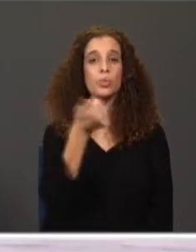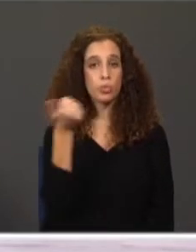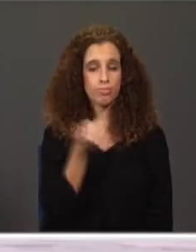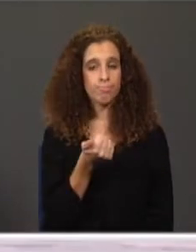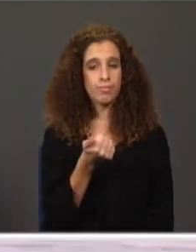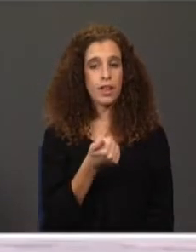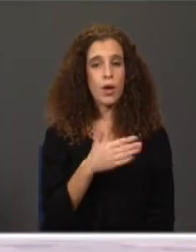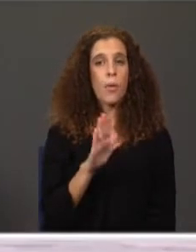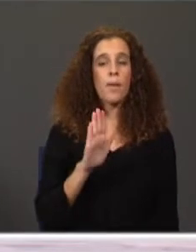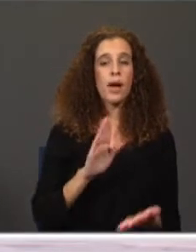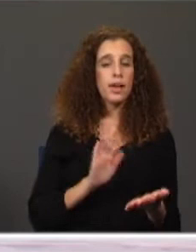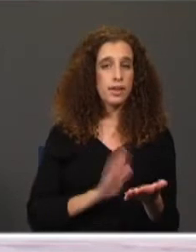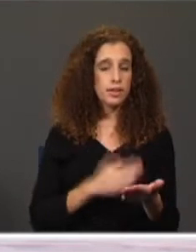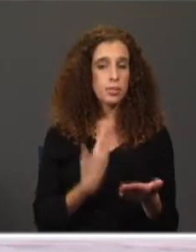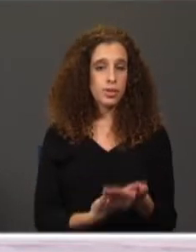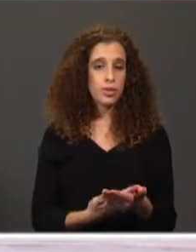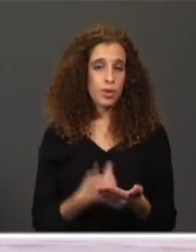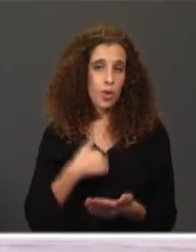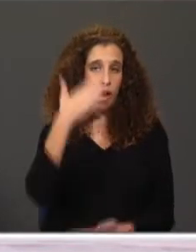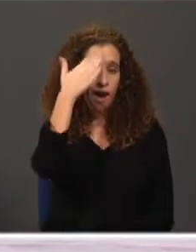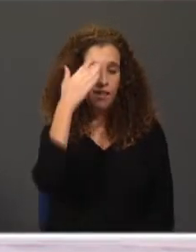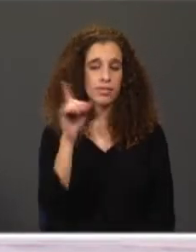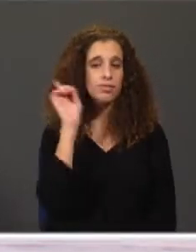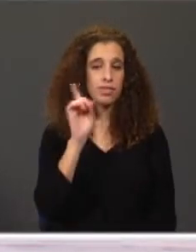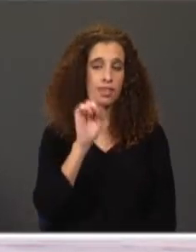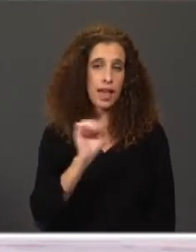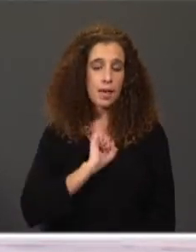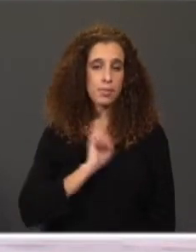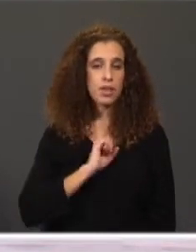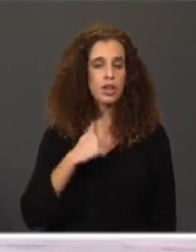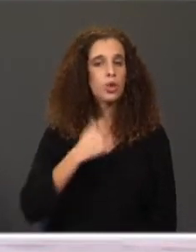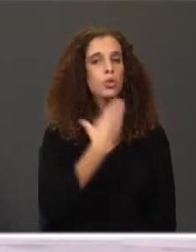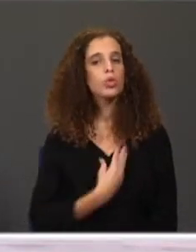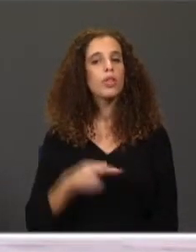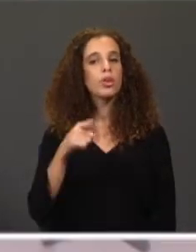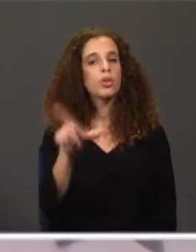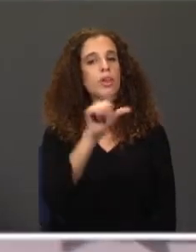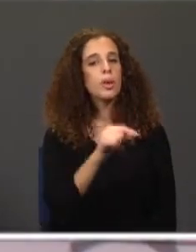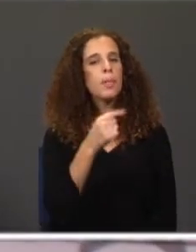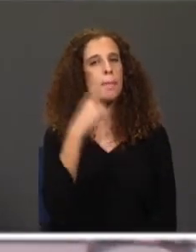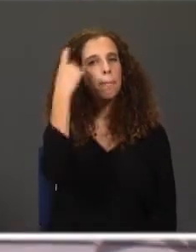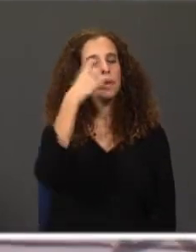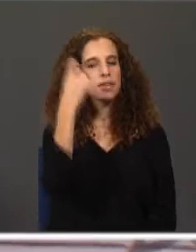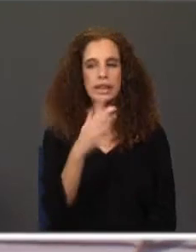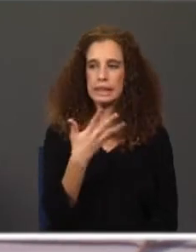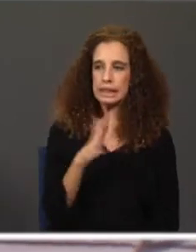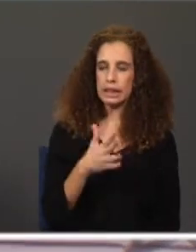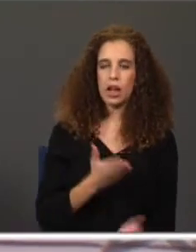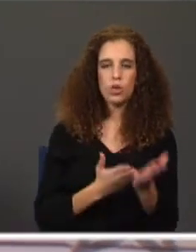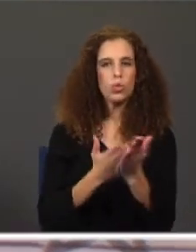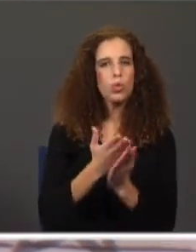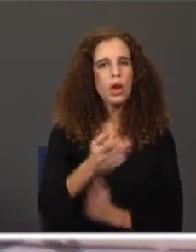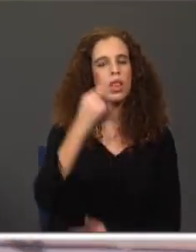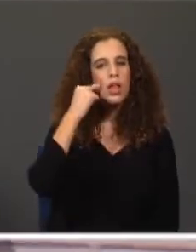que eu considero muito válida. É a minha, é claro. E eu gostava que tu também pensasses um bocadinho sobre isto. Será que durante aquela